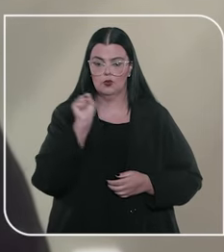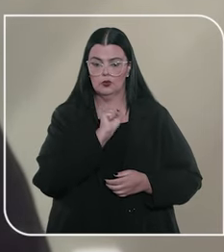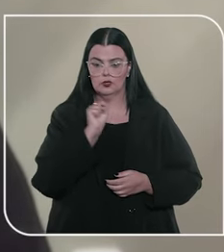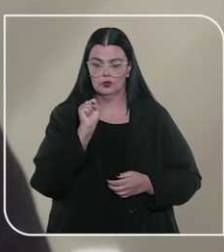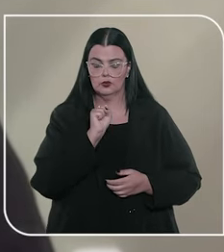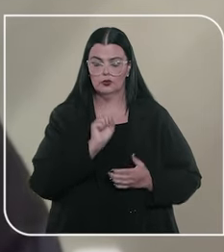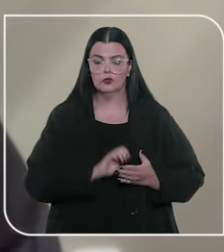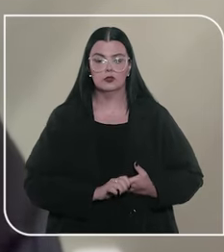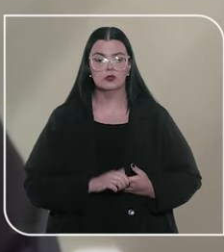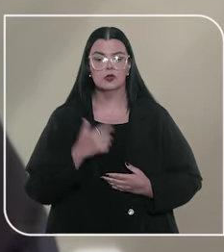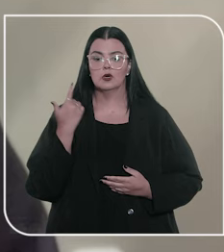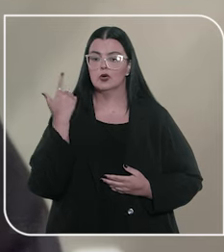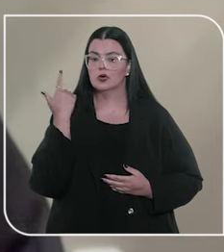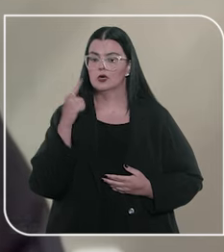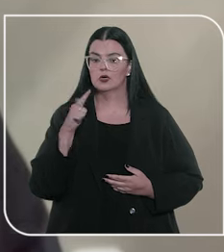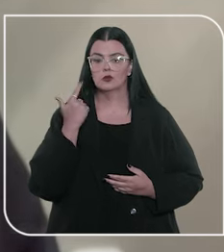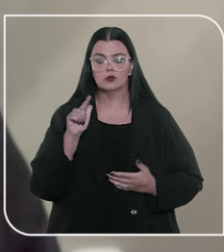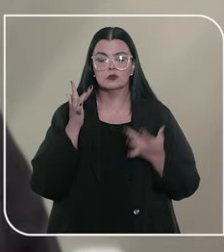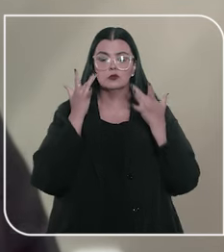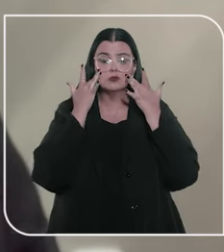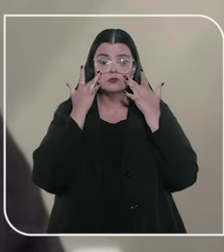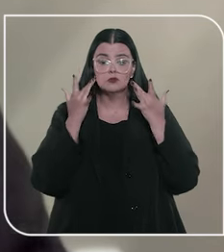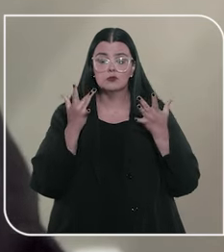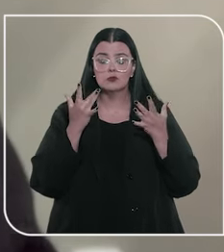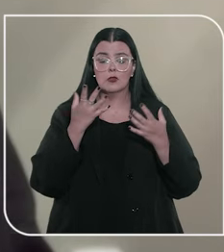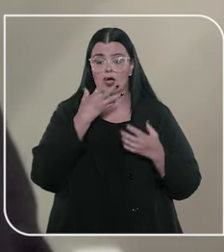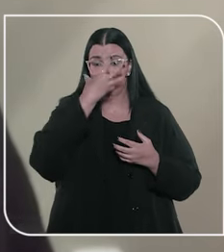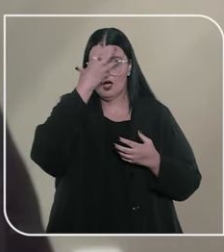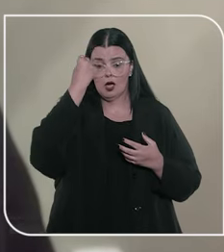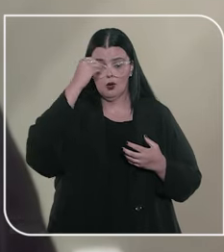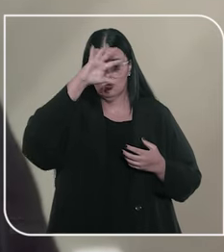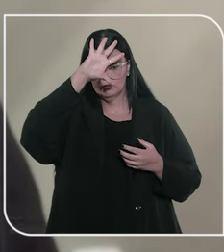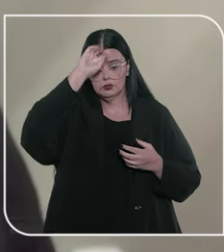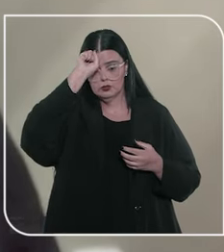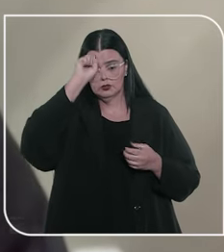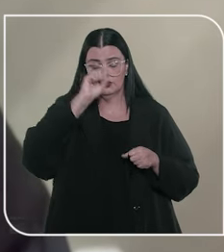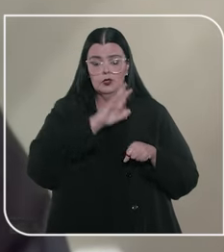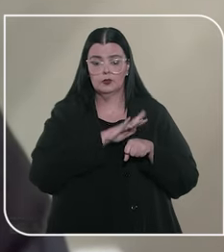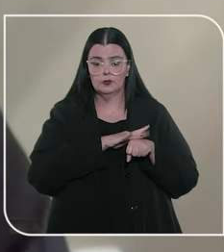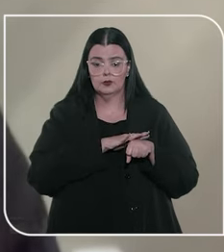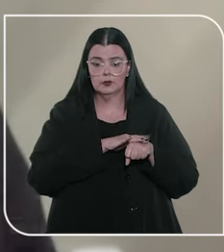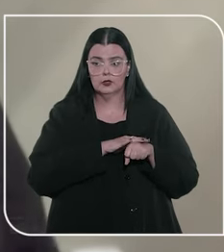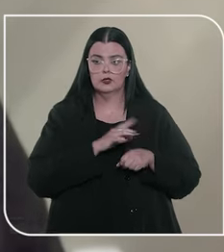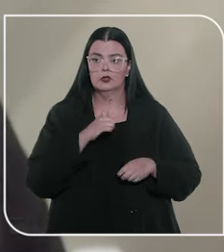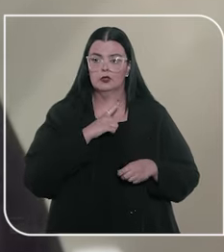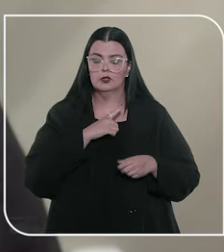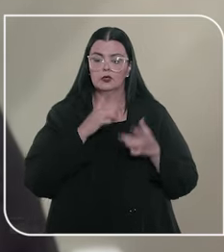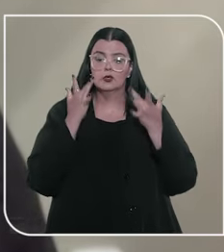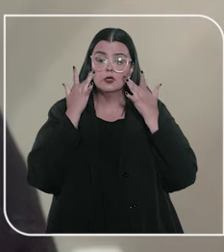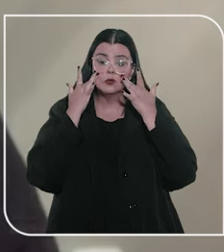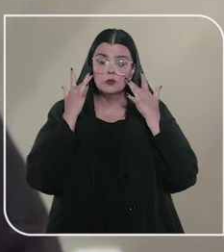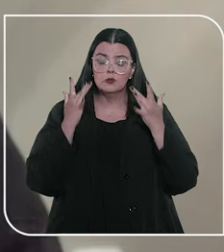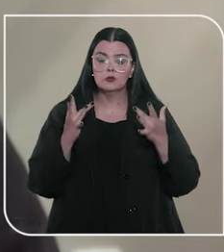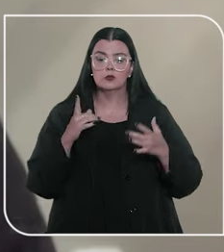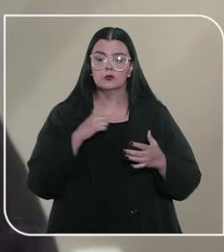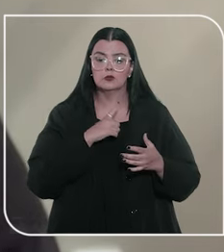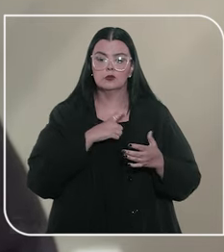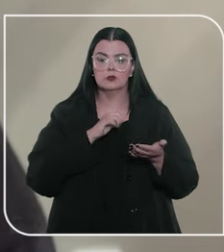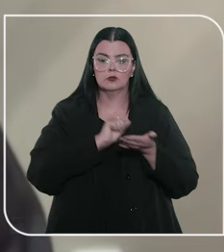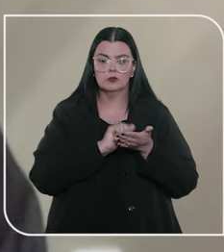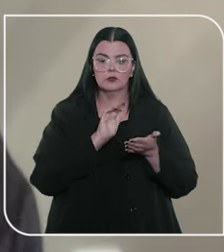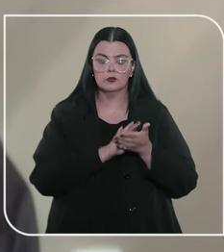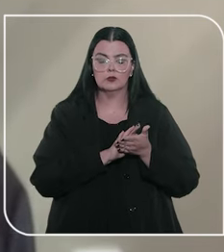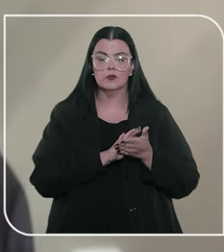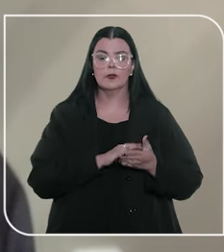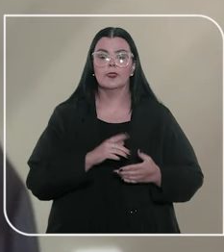1988, não consta expressamente o Alzheimer. E o rol ali previsto é considerado como